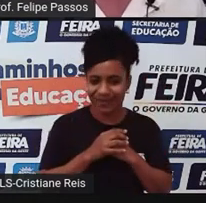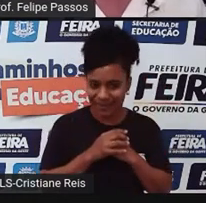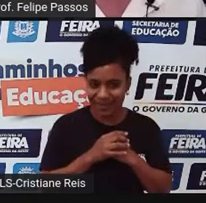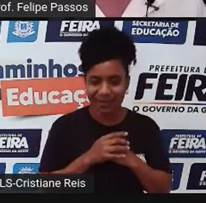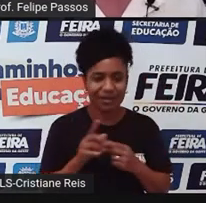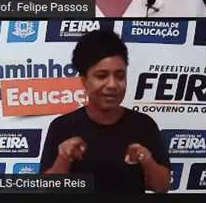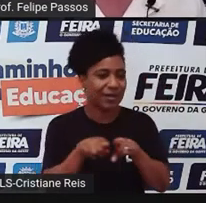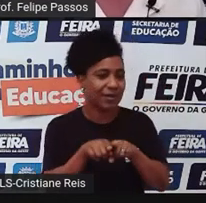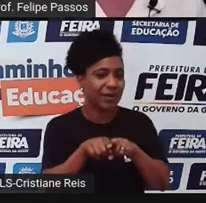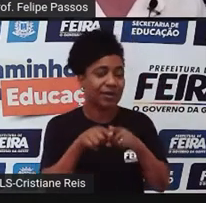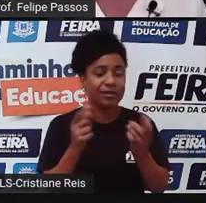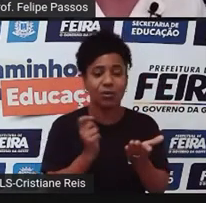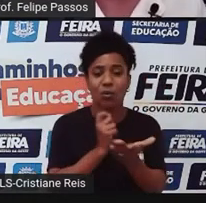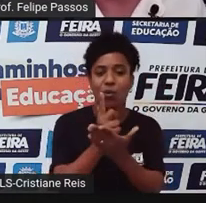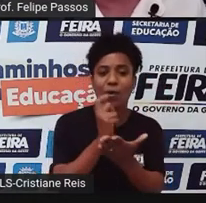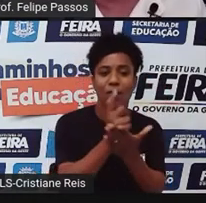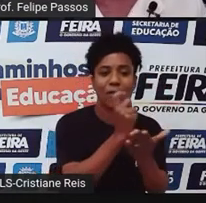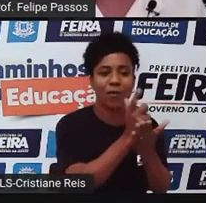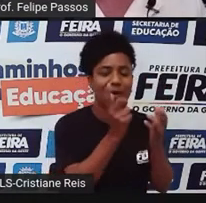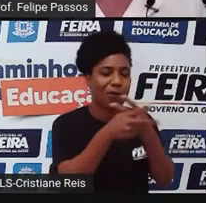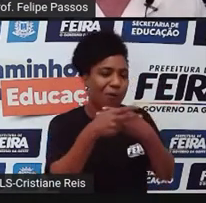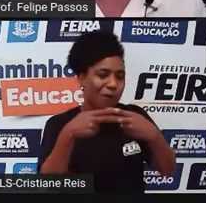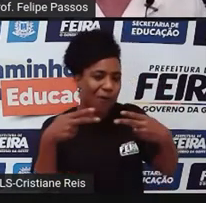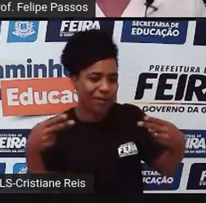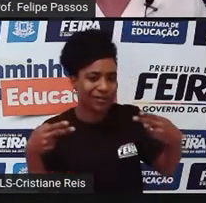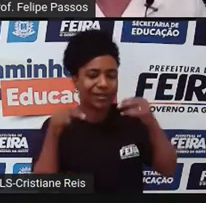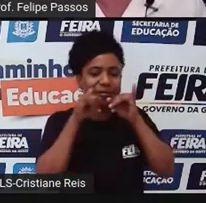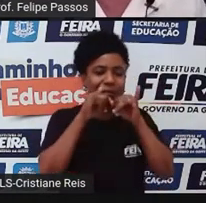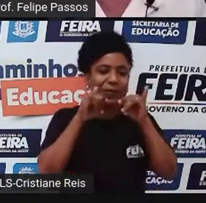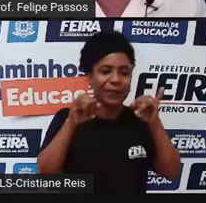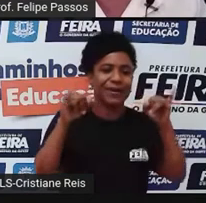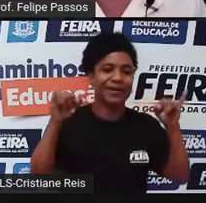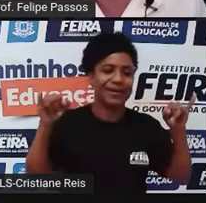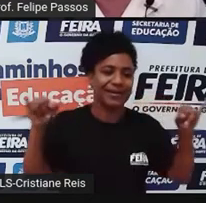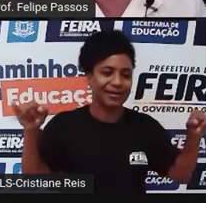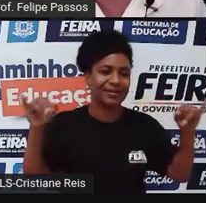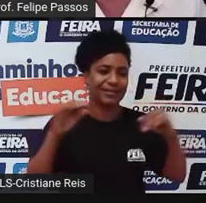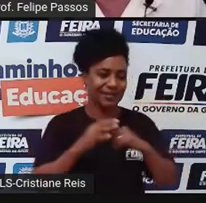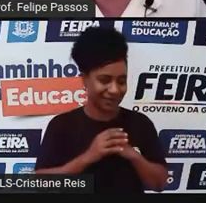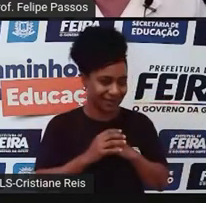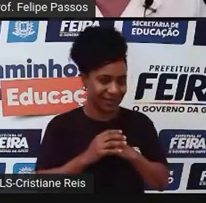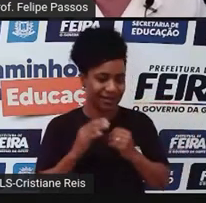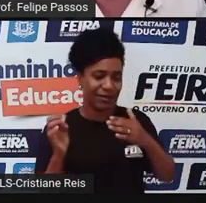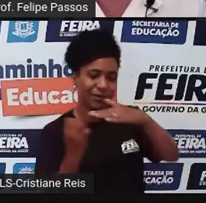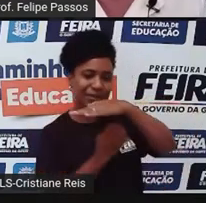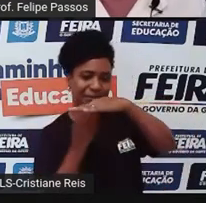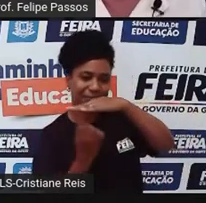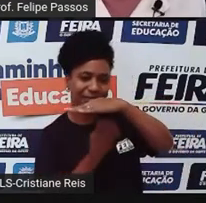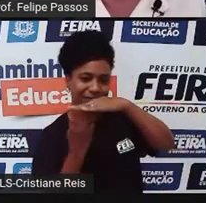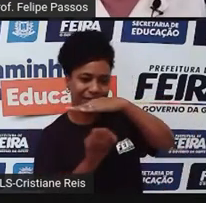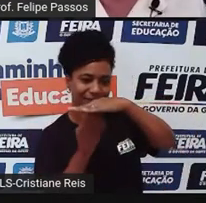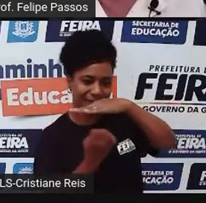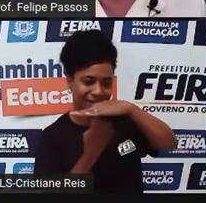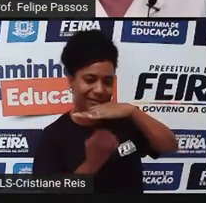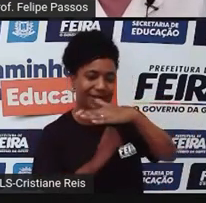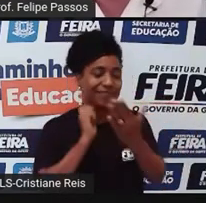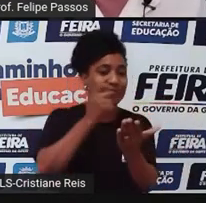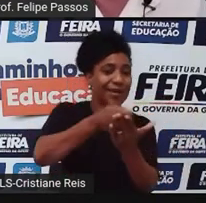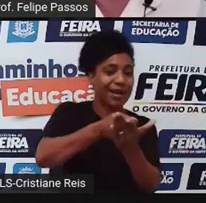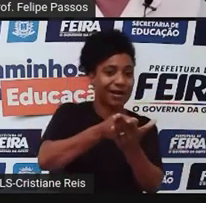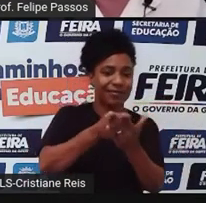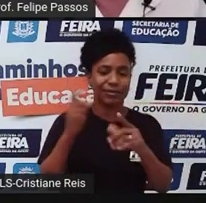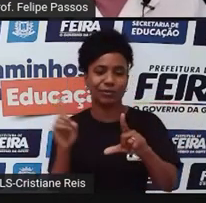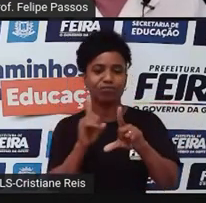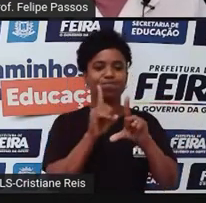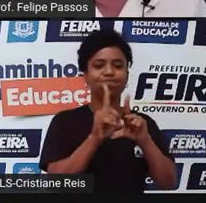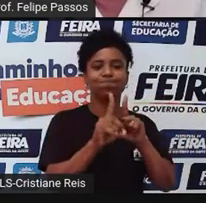determinado produto, eles fazem propaganda de um determinado produto. Hoje em dia, tem empresas que preferem pagar um influenciador digital do que